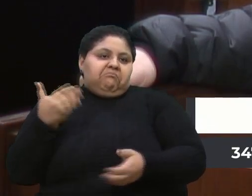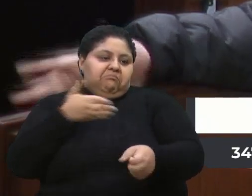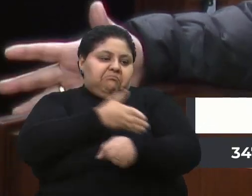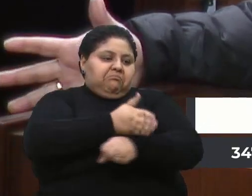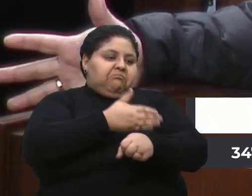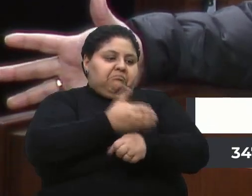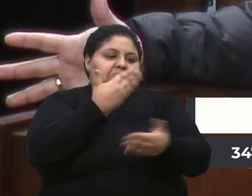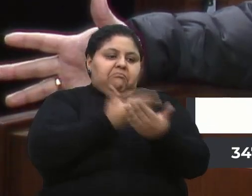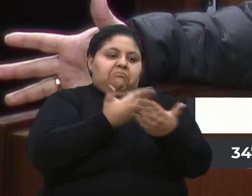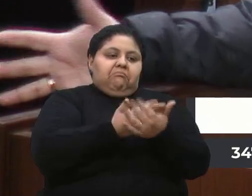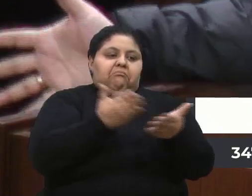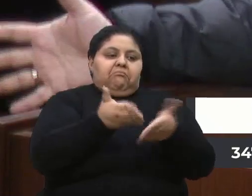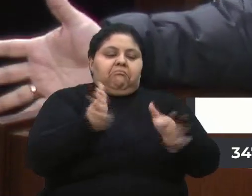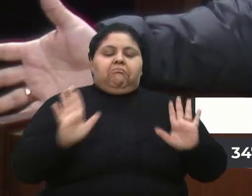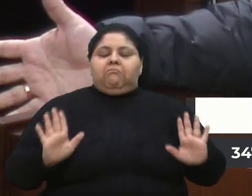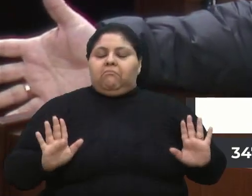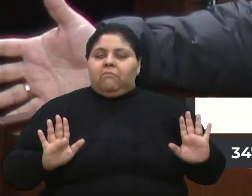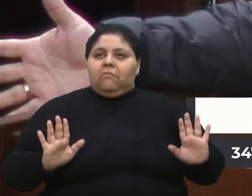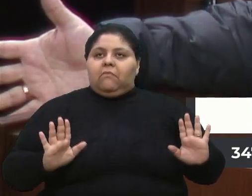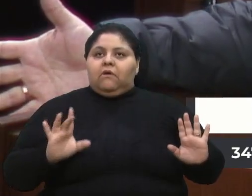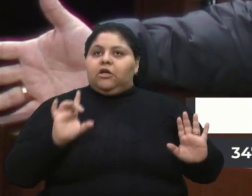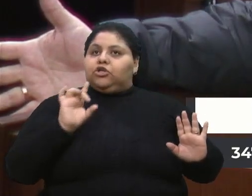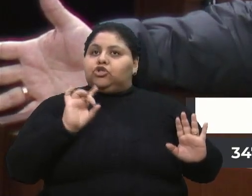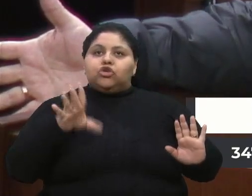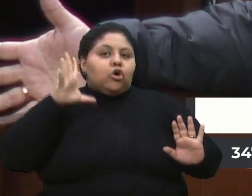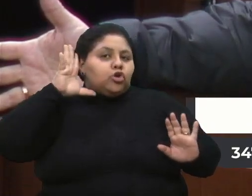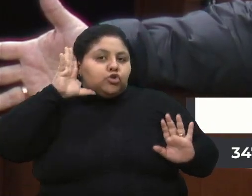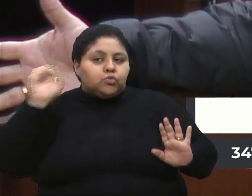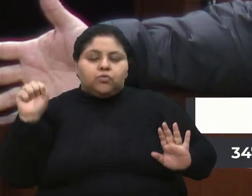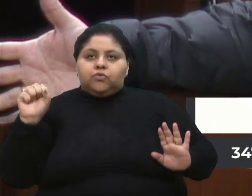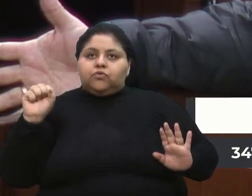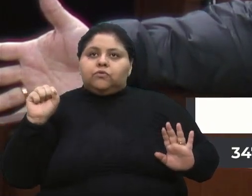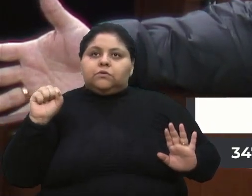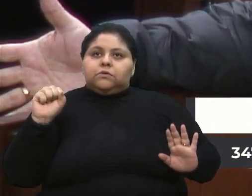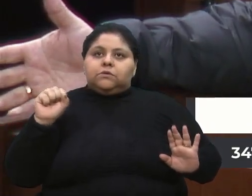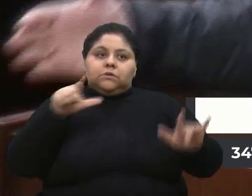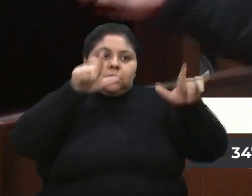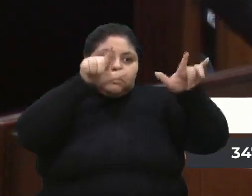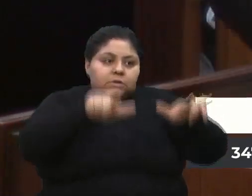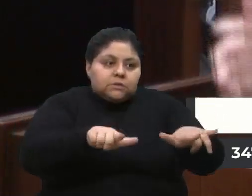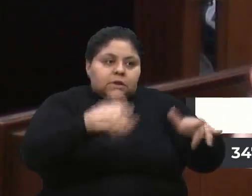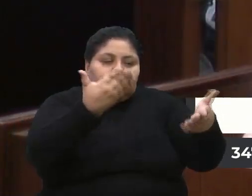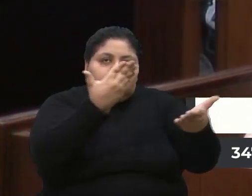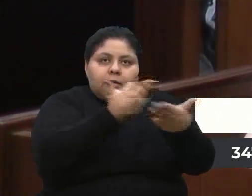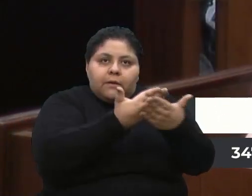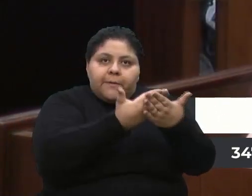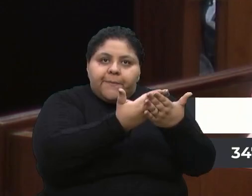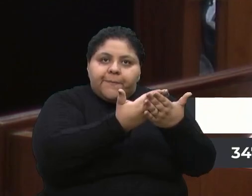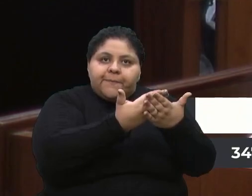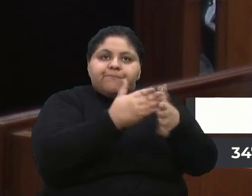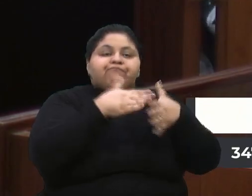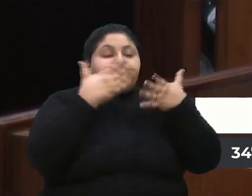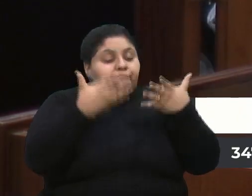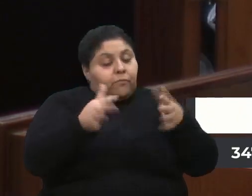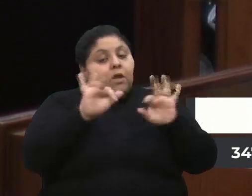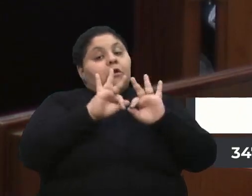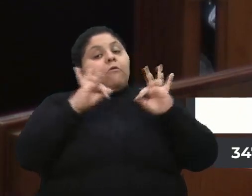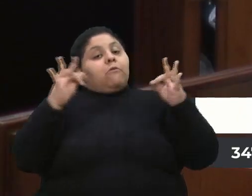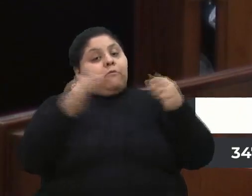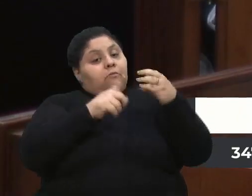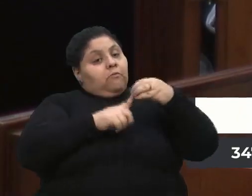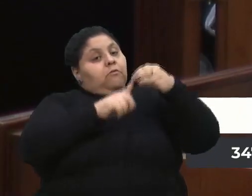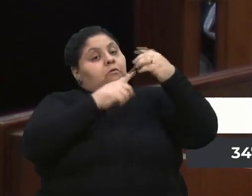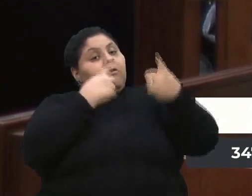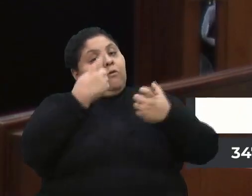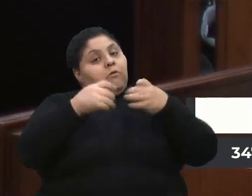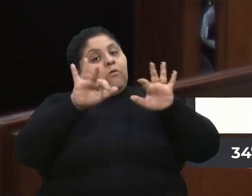É isso, é isso que a gente escuta na sala de aula. Então, a família, principalmente, eu dou alguns exemplos,